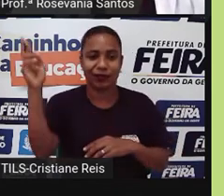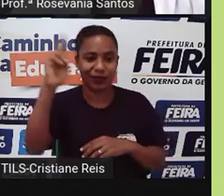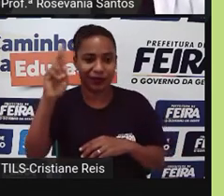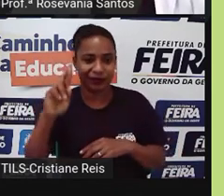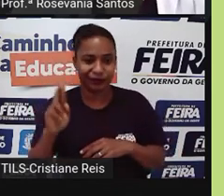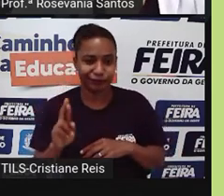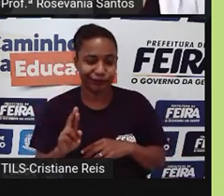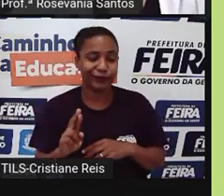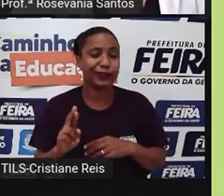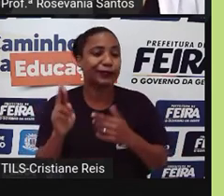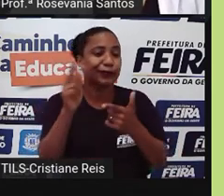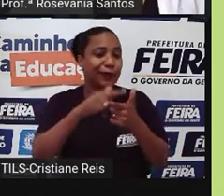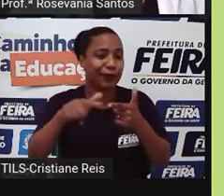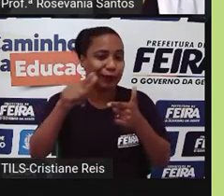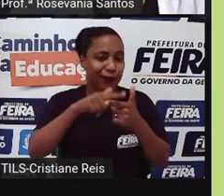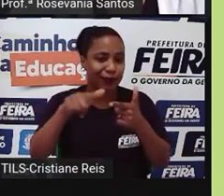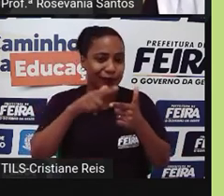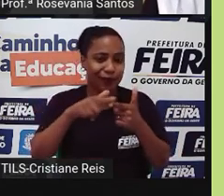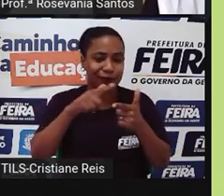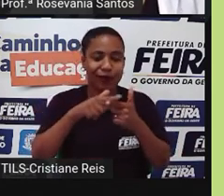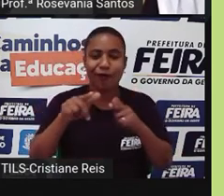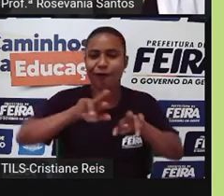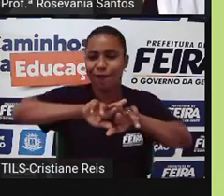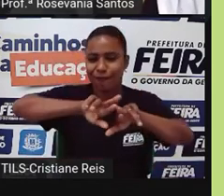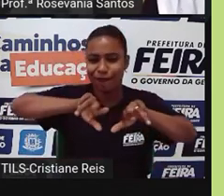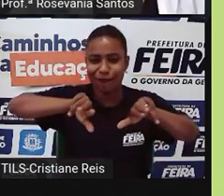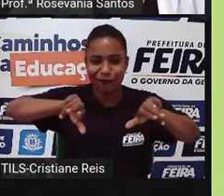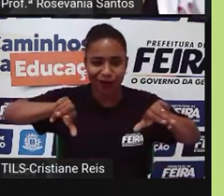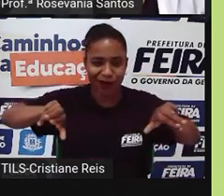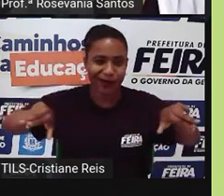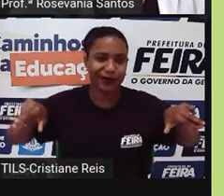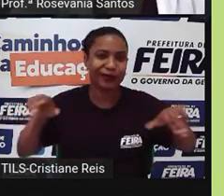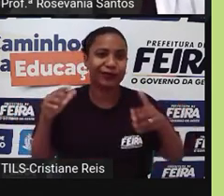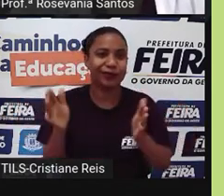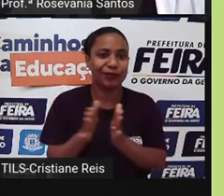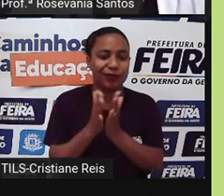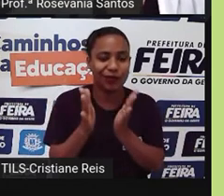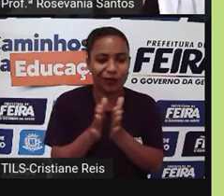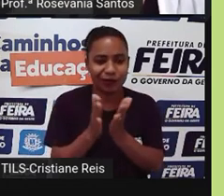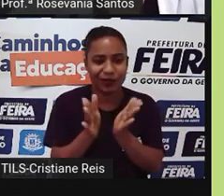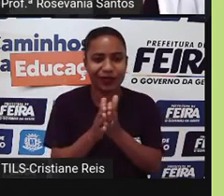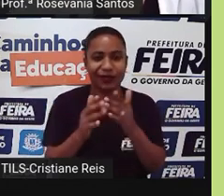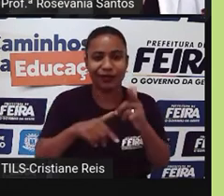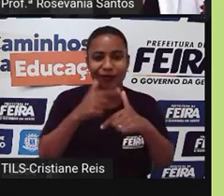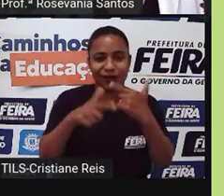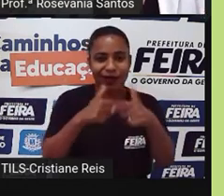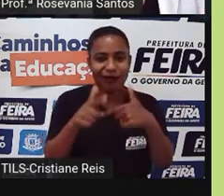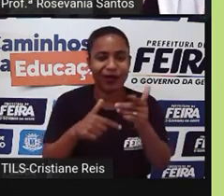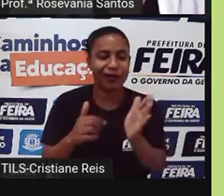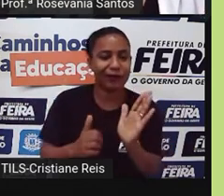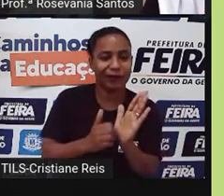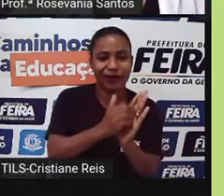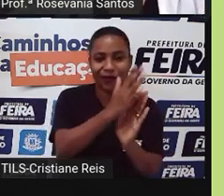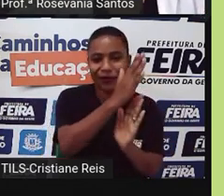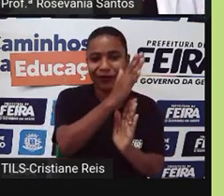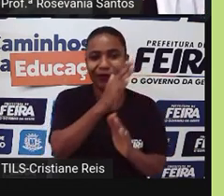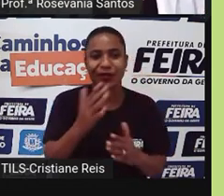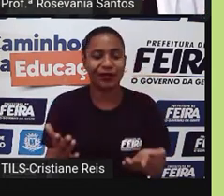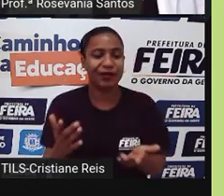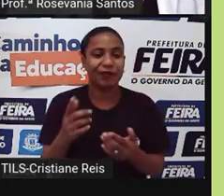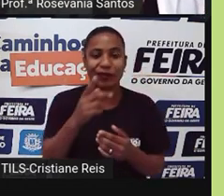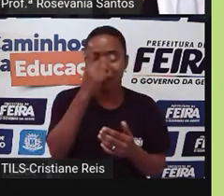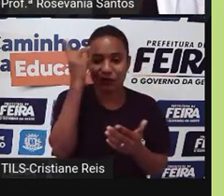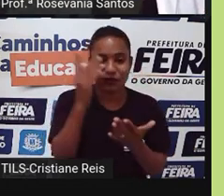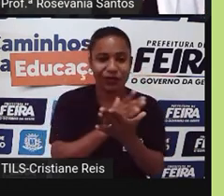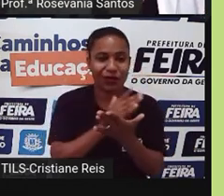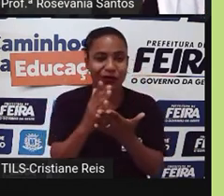problemas, hoje, como ela está enfrentando, né, com relação à pobreza, ao desemprego, à concentração de renda.